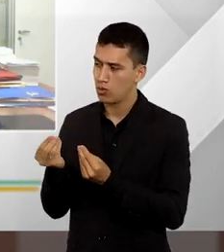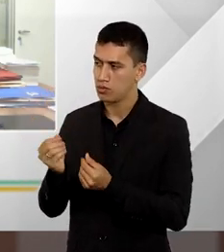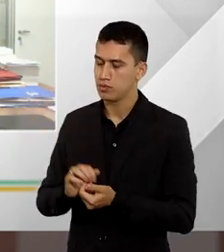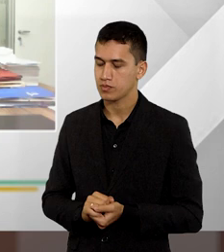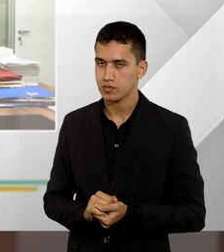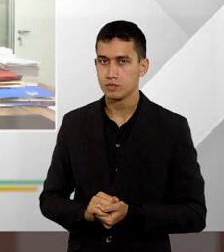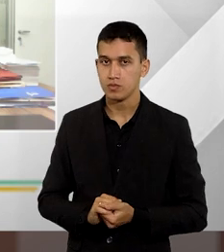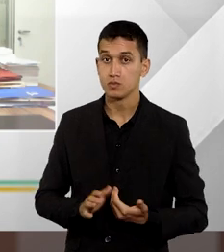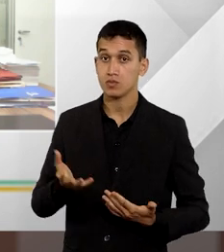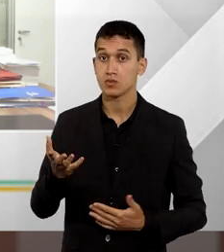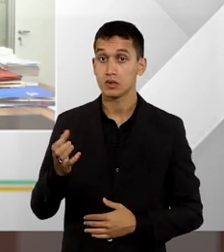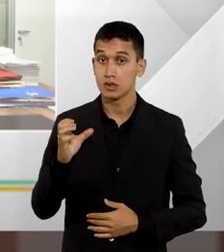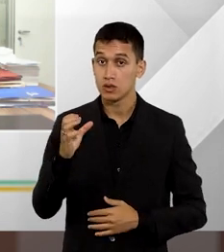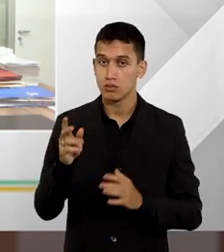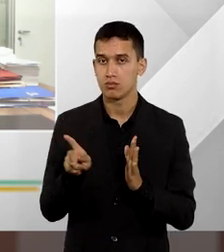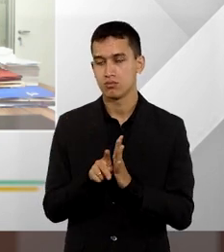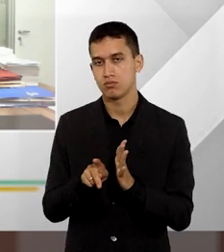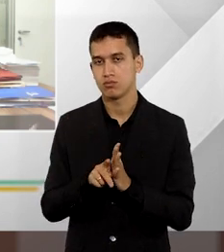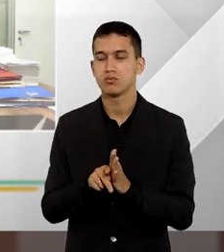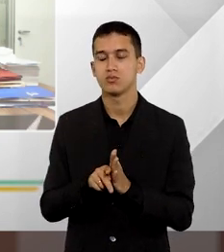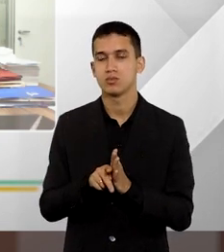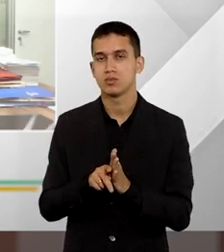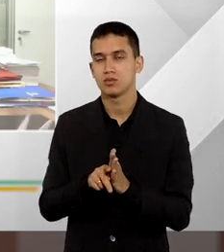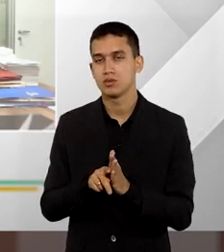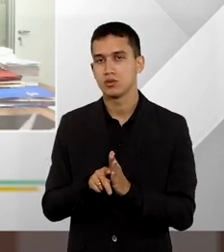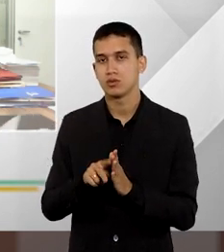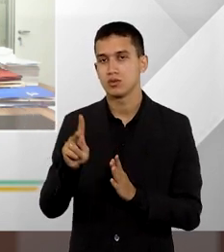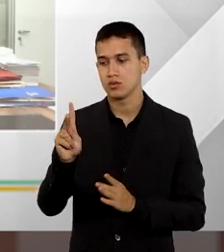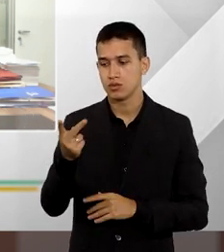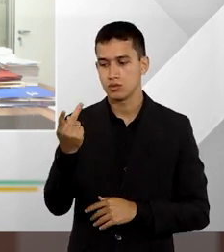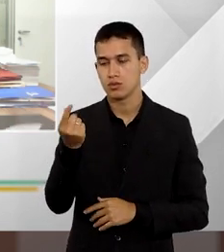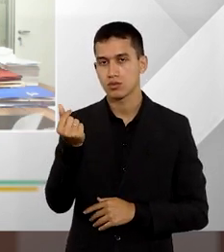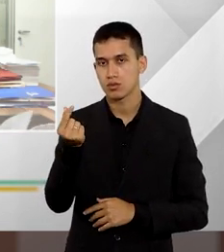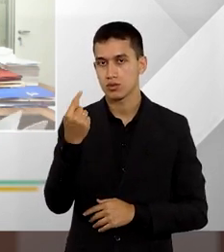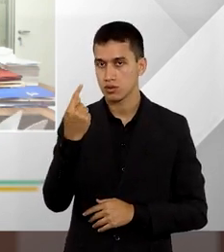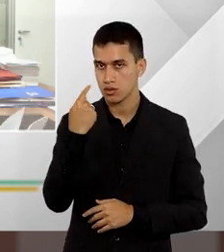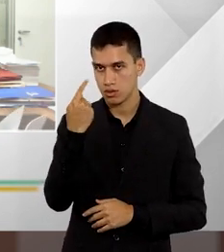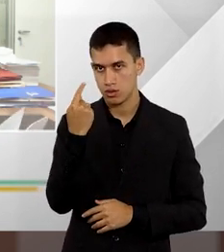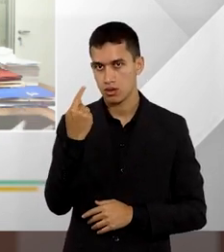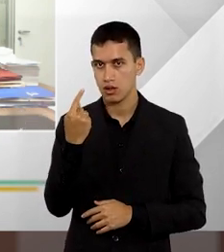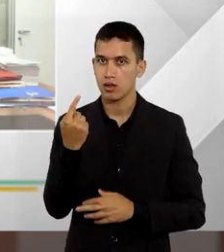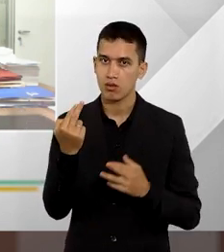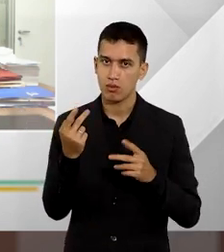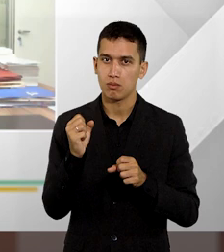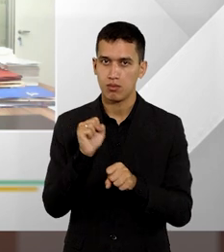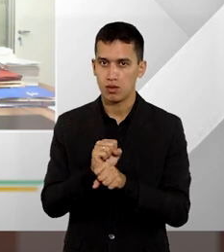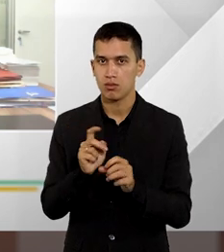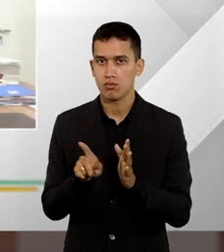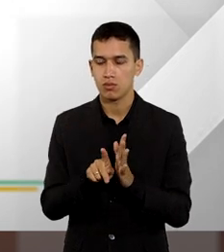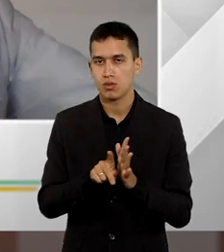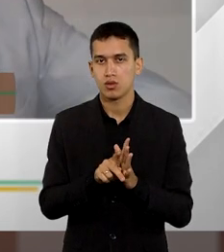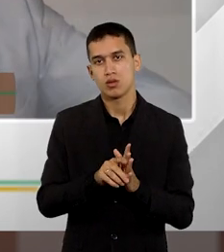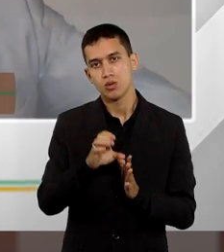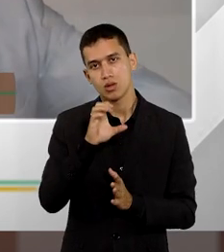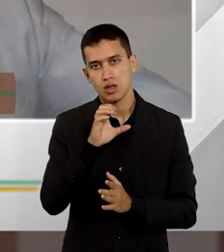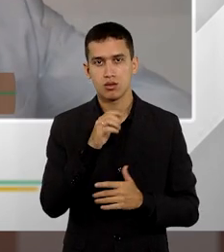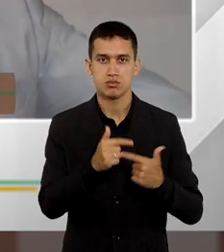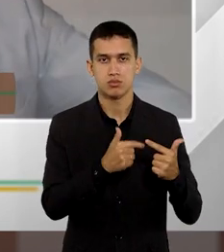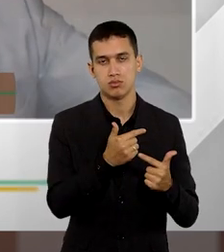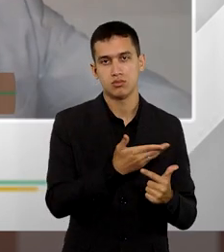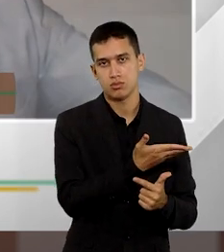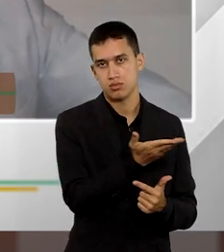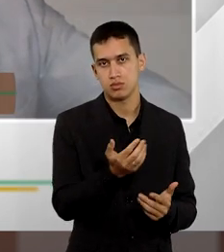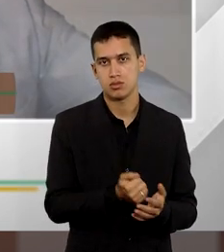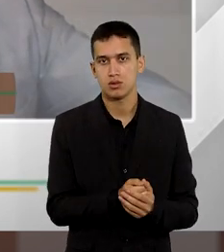Bem, os créditos de honorários, eles acabam sendo equiparados com os créditos trabalhistas, ou seja,